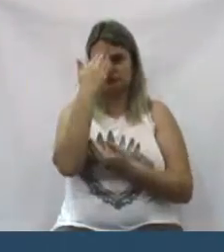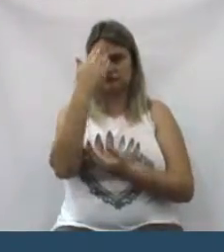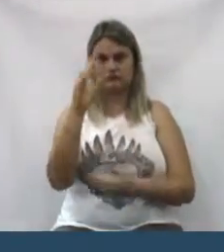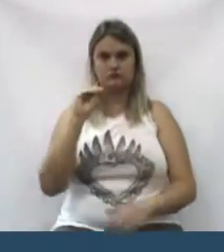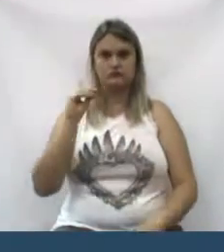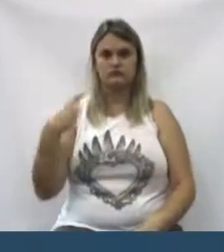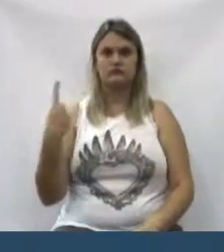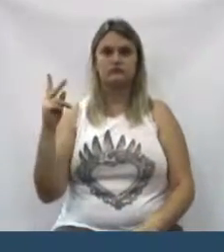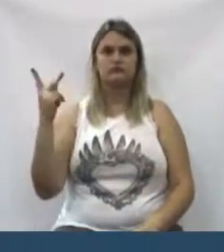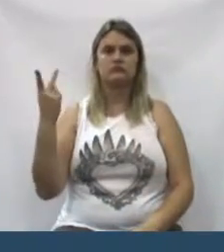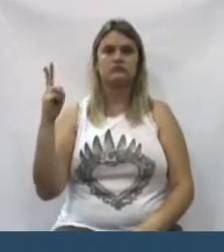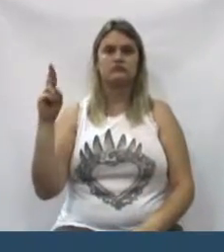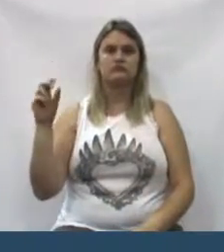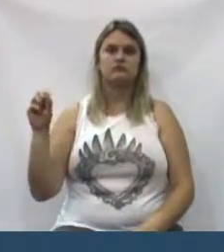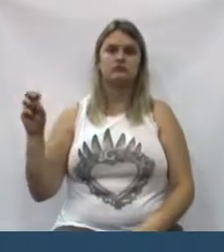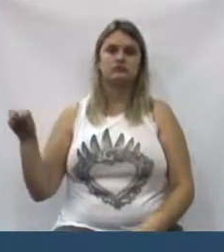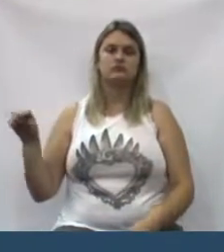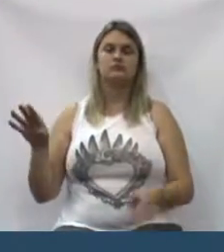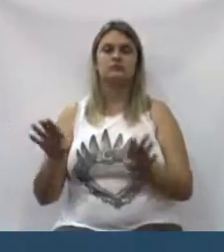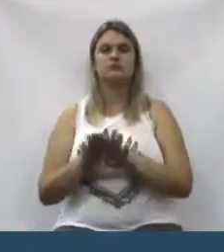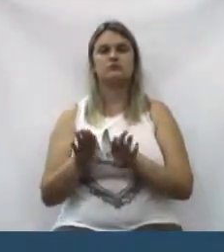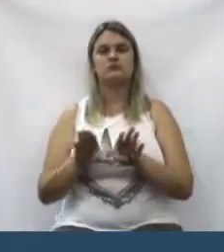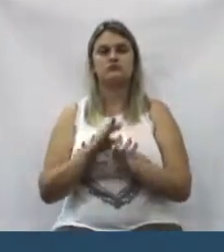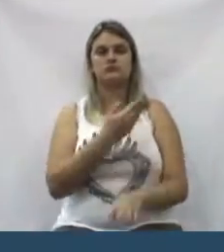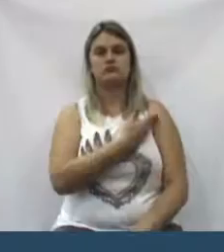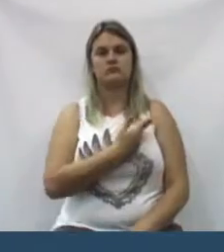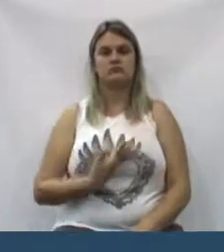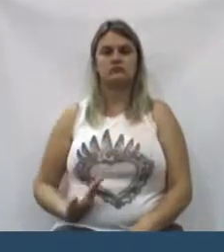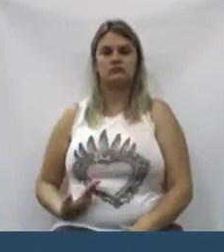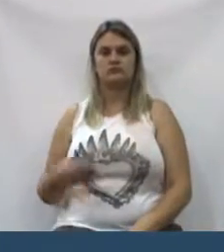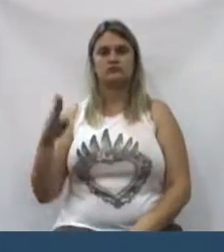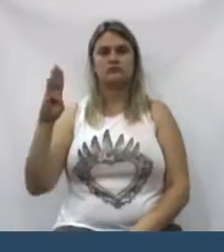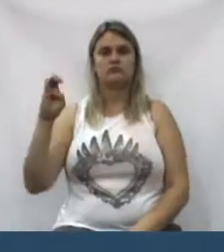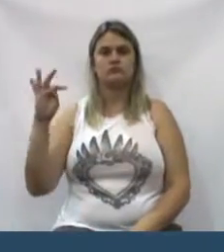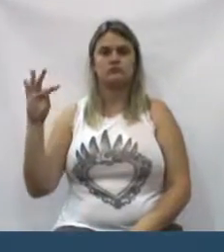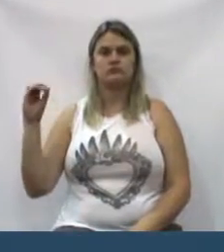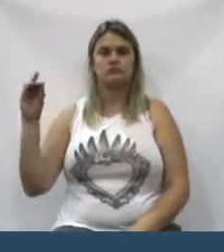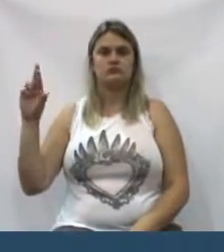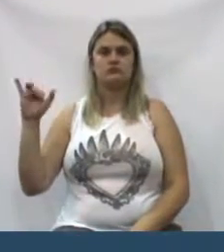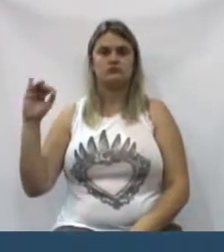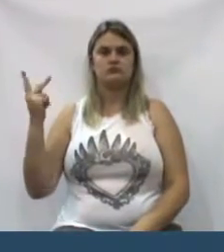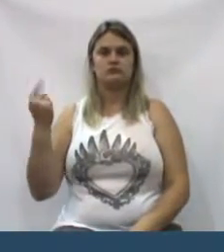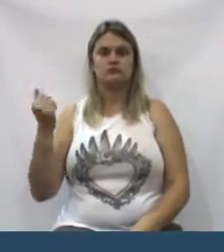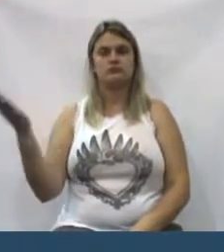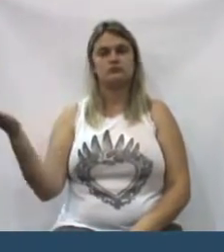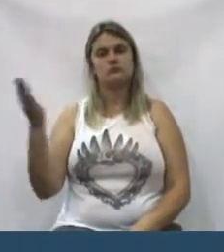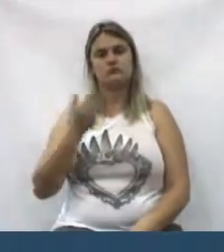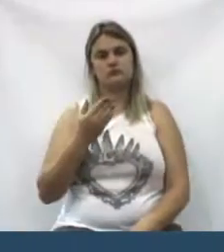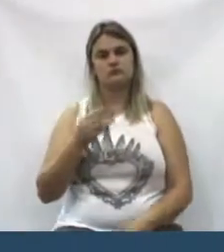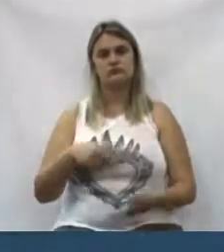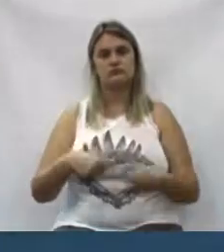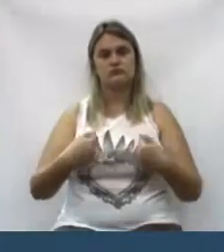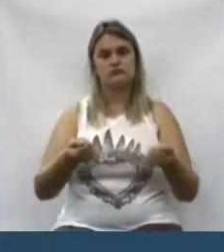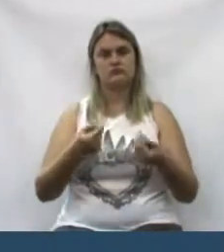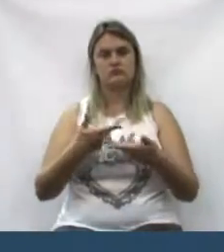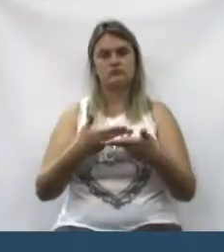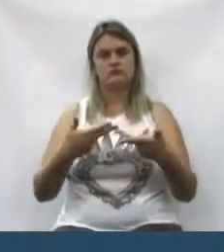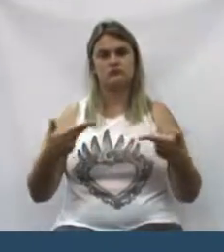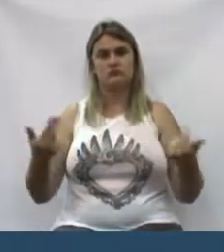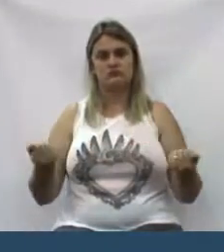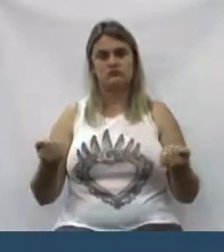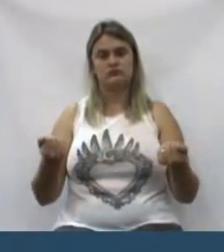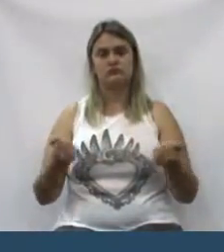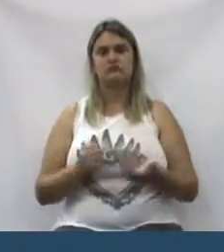deputado Simbac e também o governador Beto Richa, o qual vem trazendo uma série